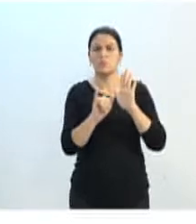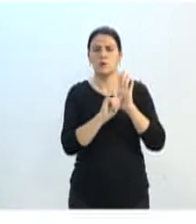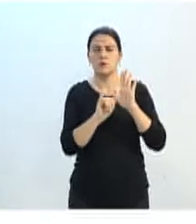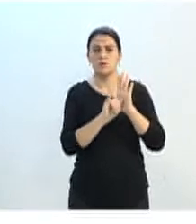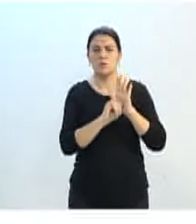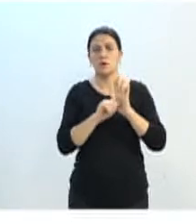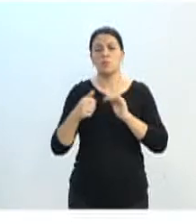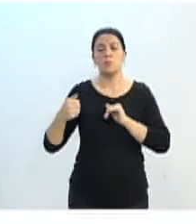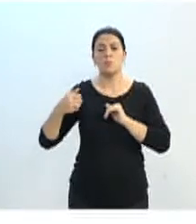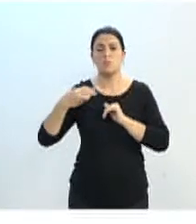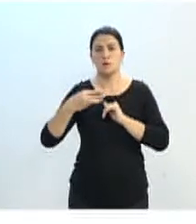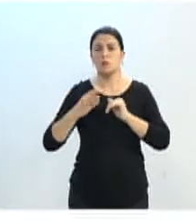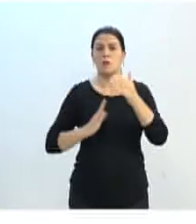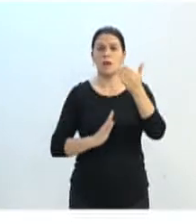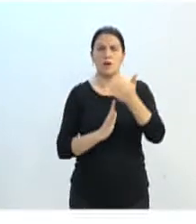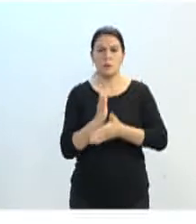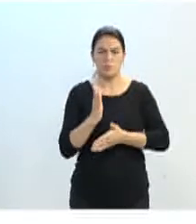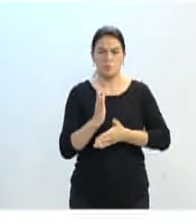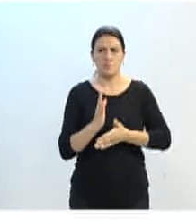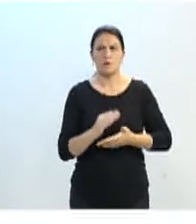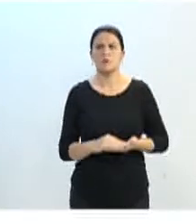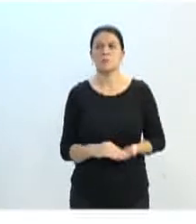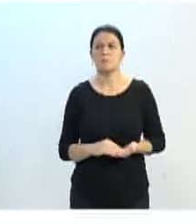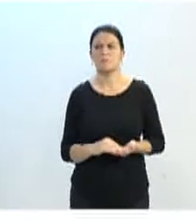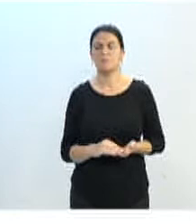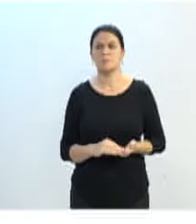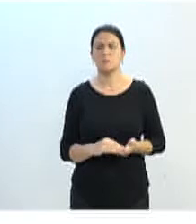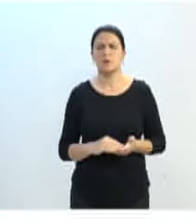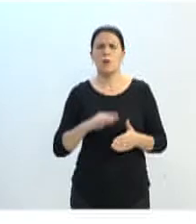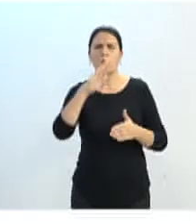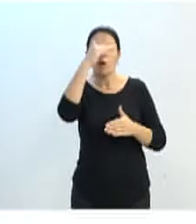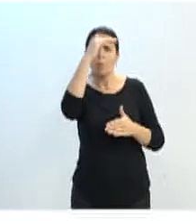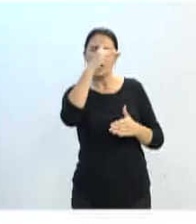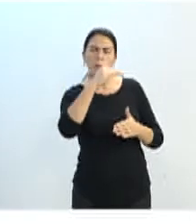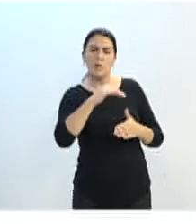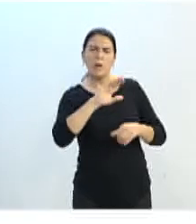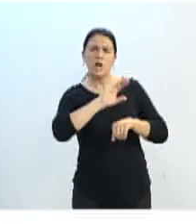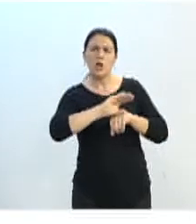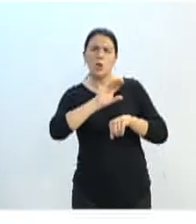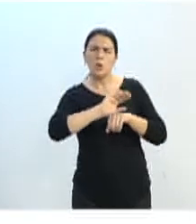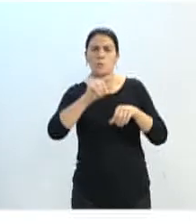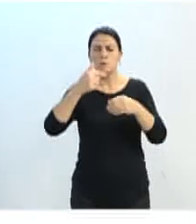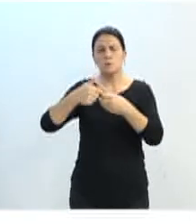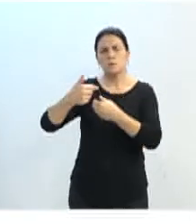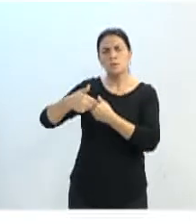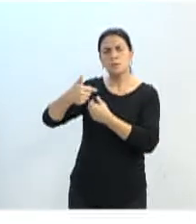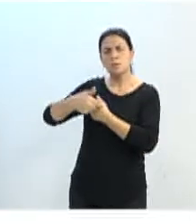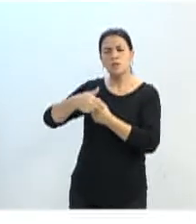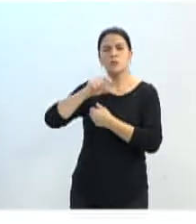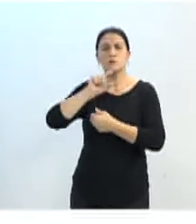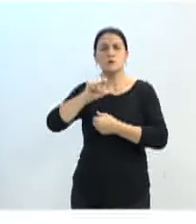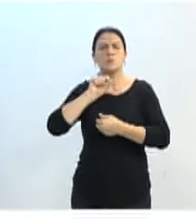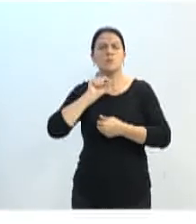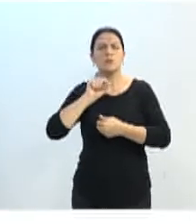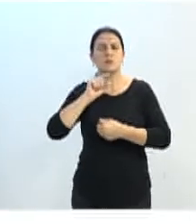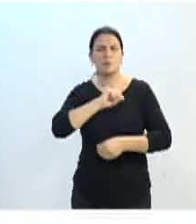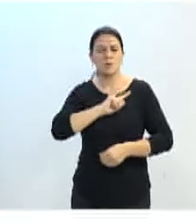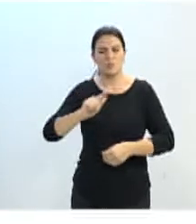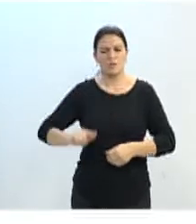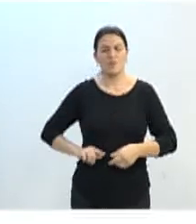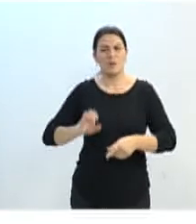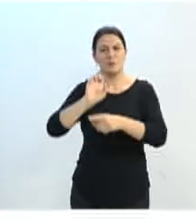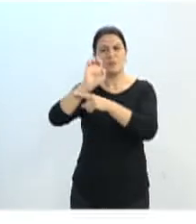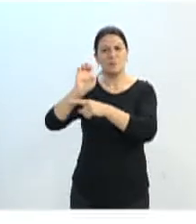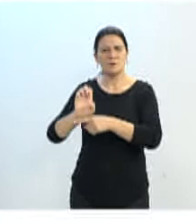os 13 foram aprovados. Então, todas as áreas e cursos e cidades foram definidas pelo Governo Estadual, pela